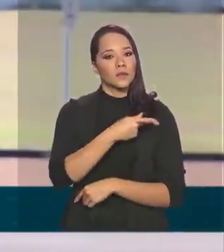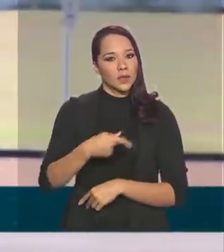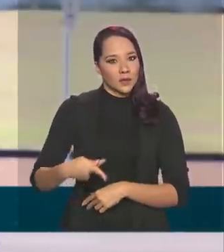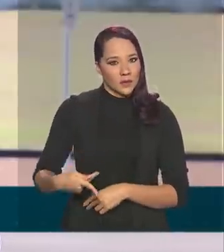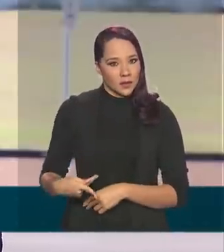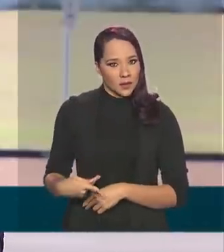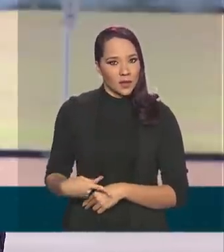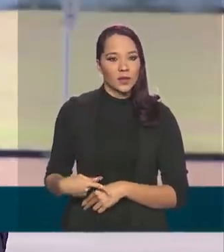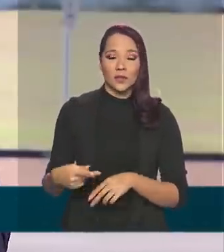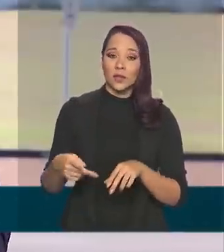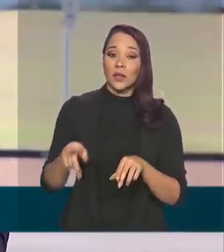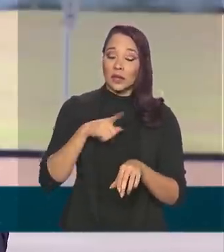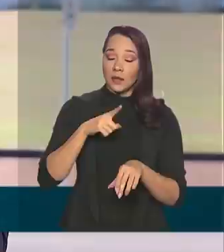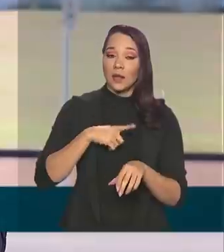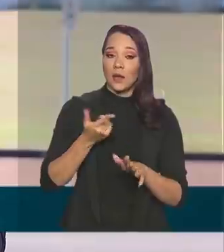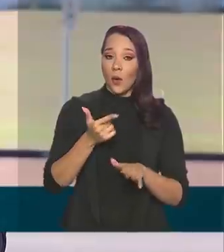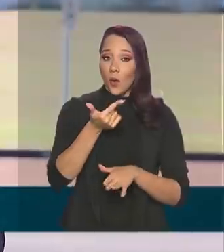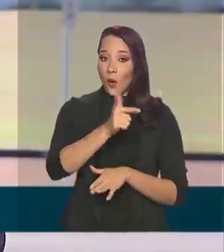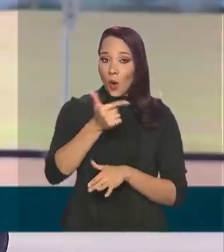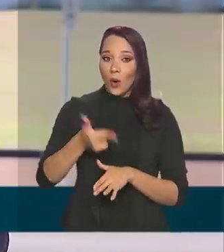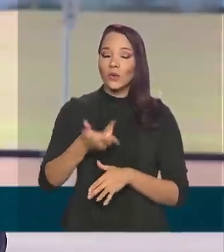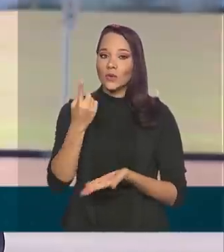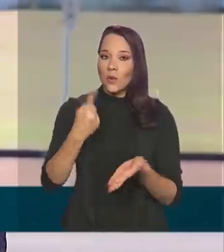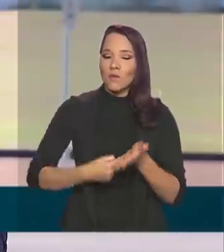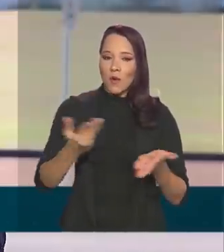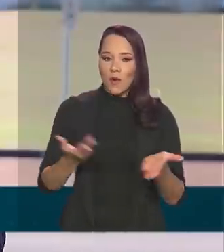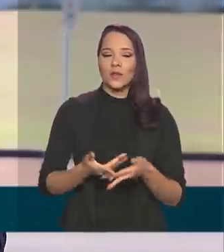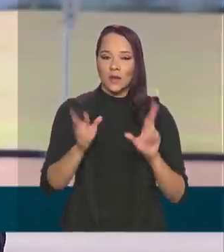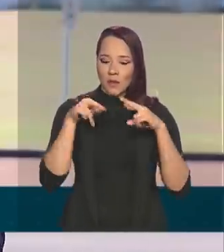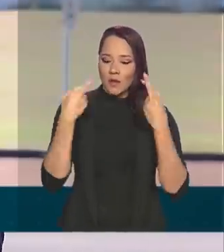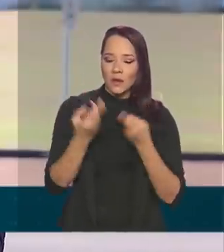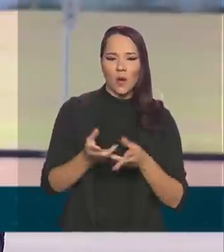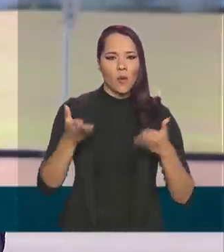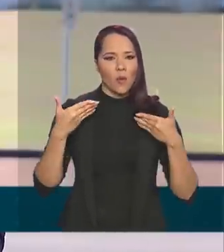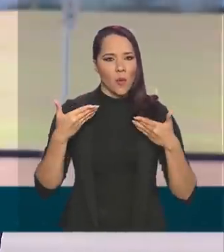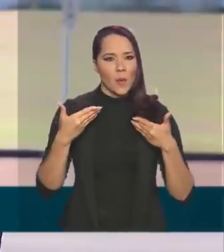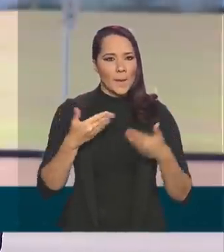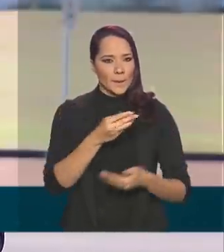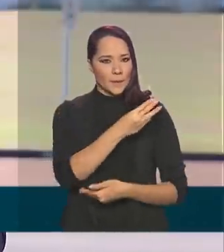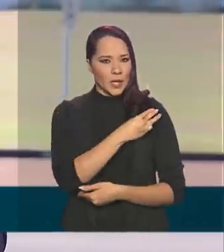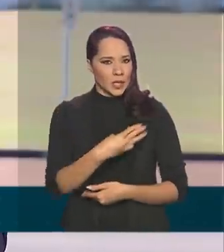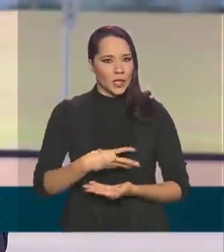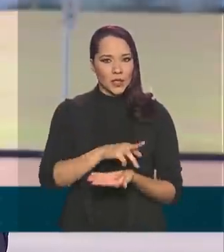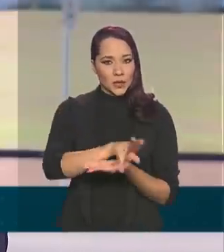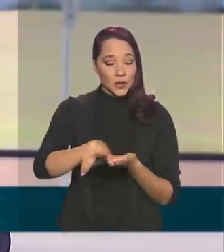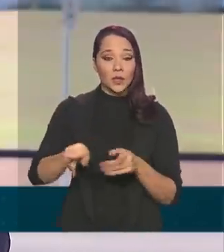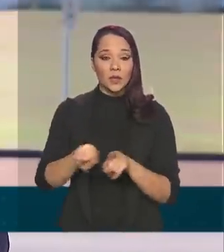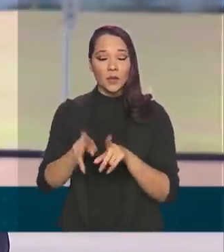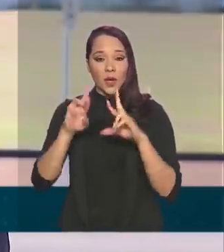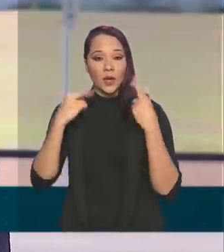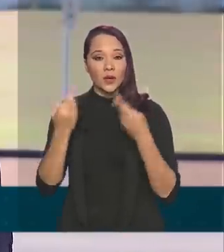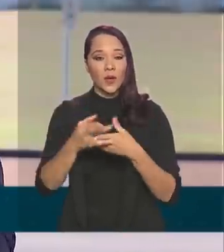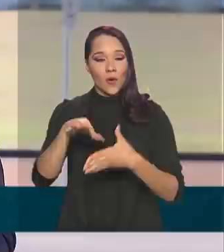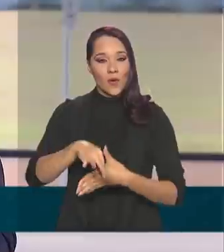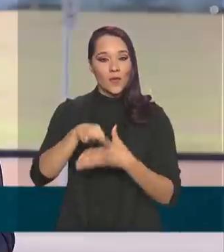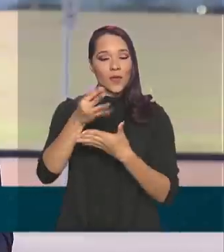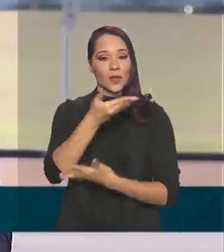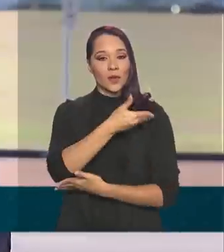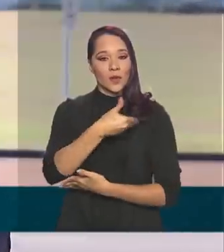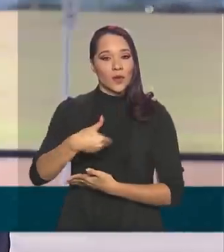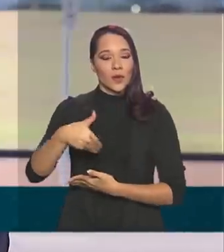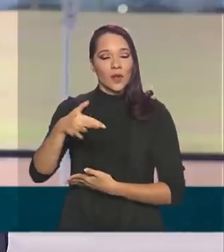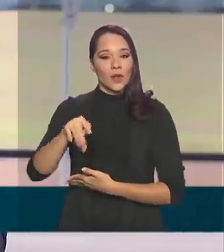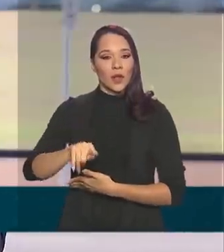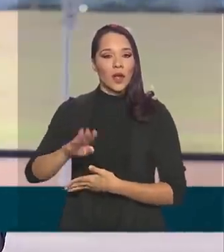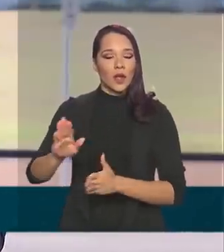tem agendas hoje, tem reunião com ministros e também com o líder do governo na Câmara